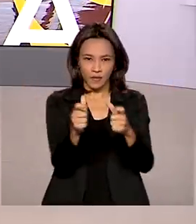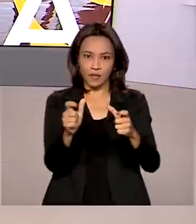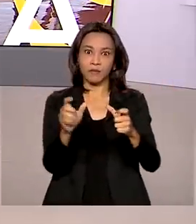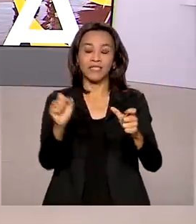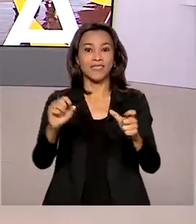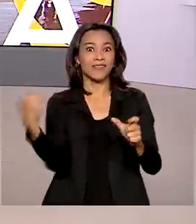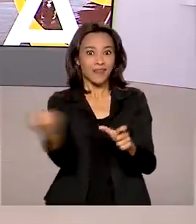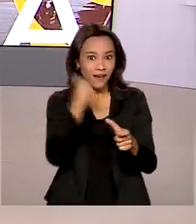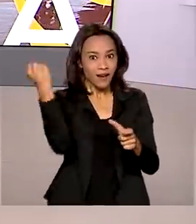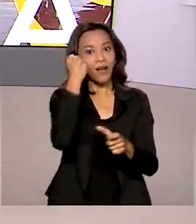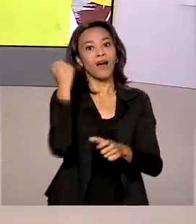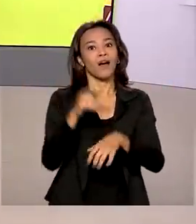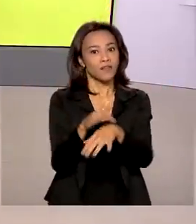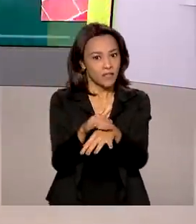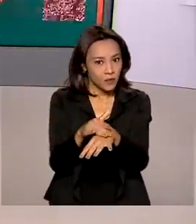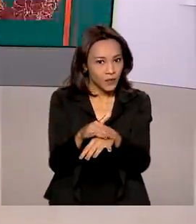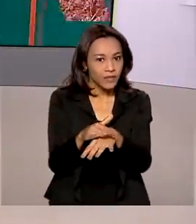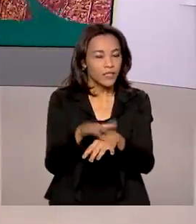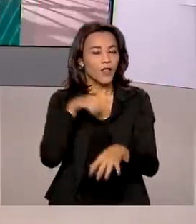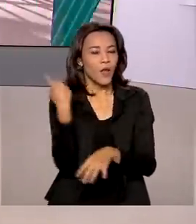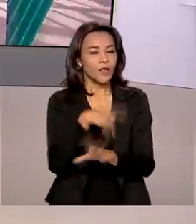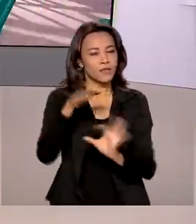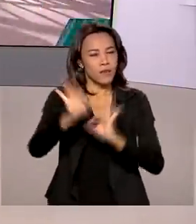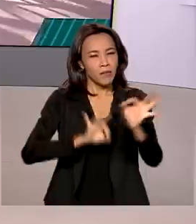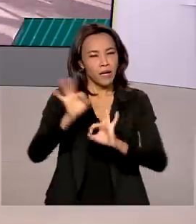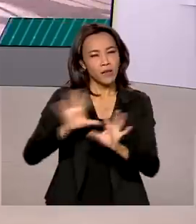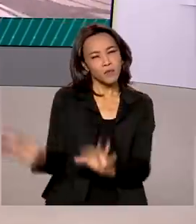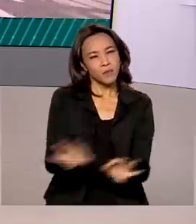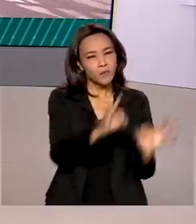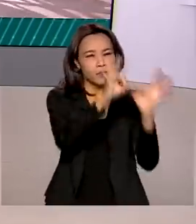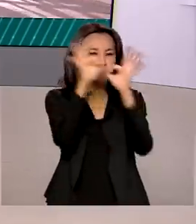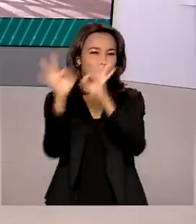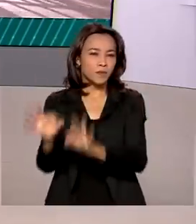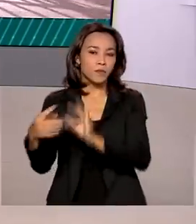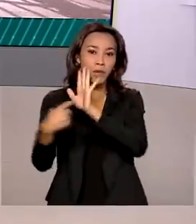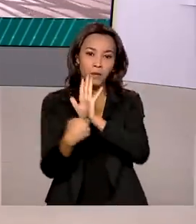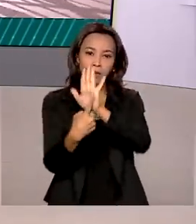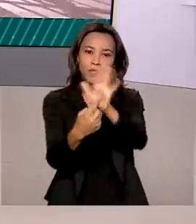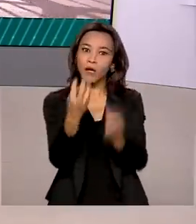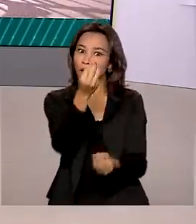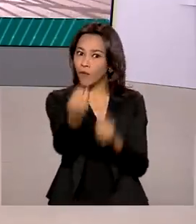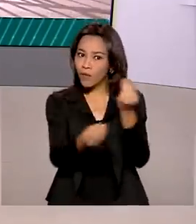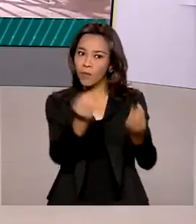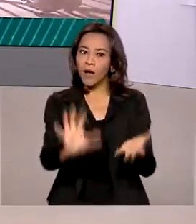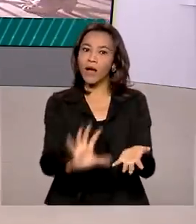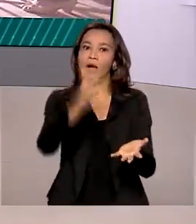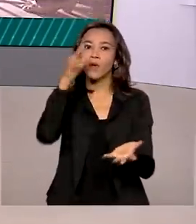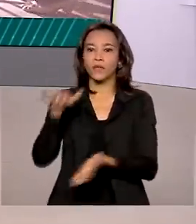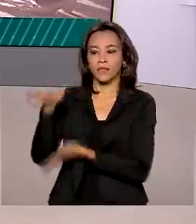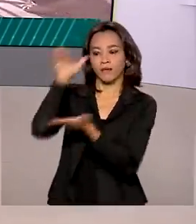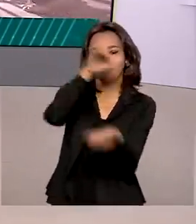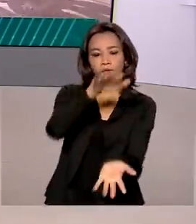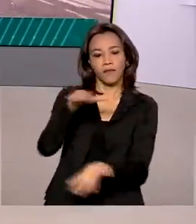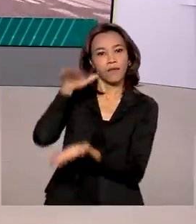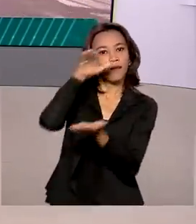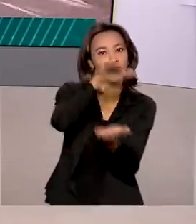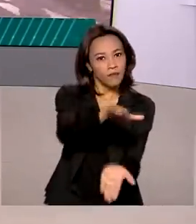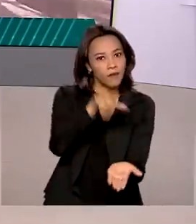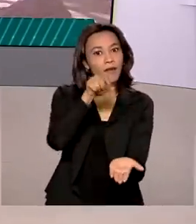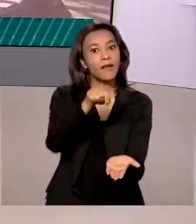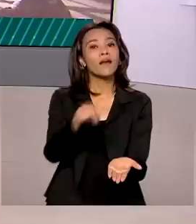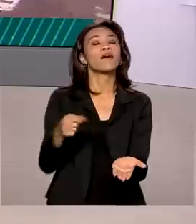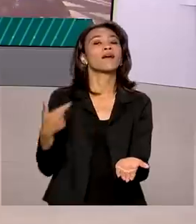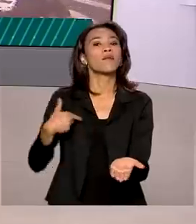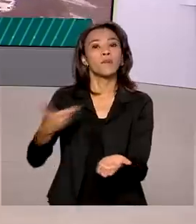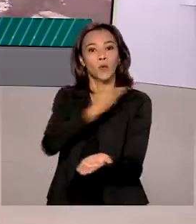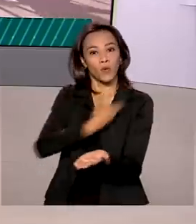mais graves da doença, nós preparamos uma reportagem para mostrar como acontecem a entrega dos imunizantes adquiridos pelo